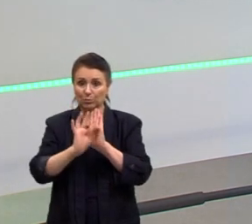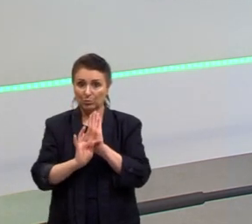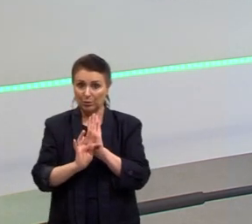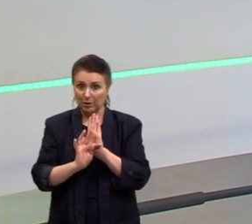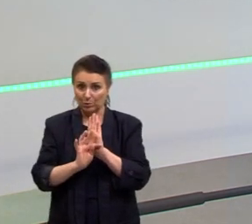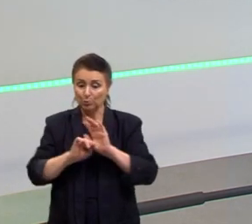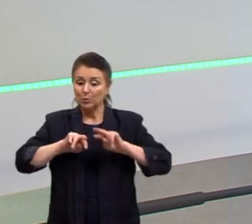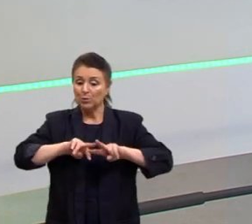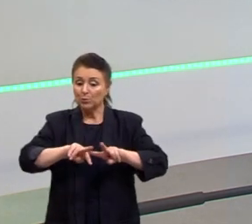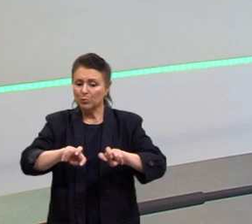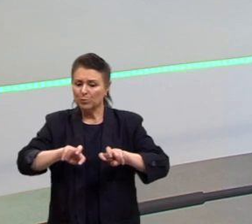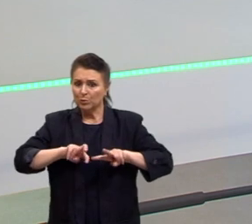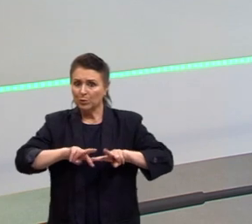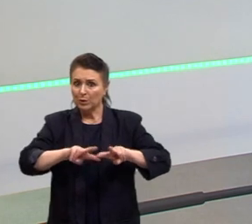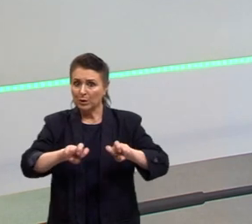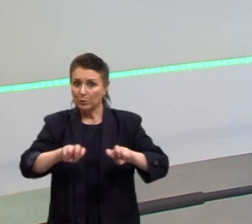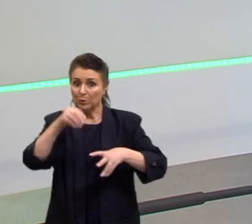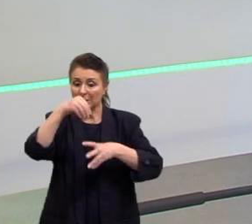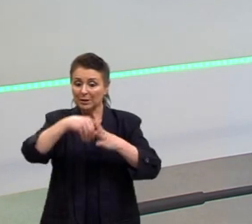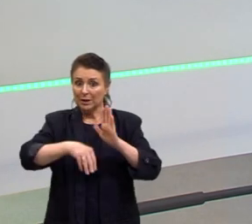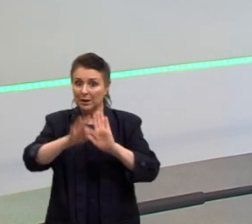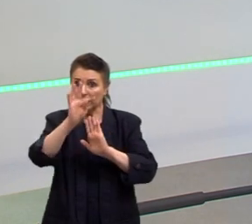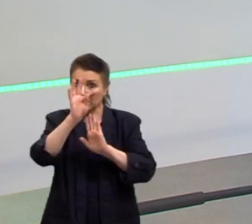explorando, explorando,